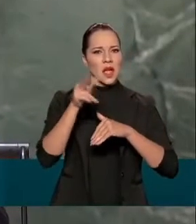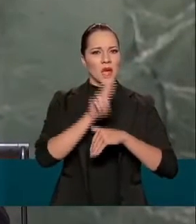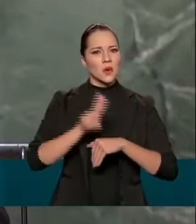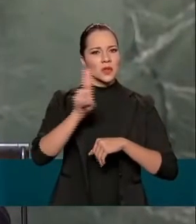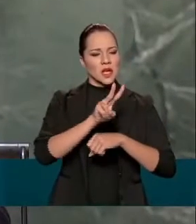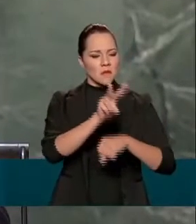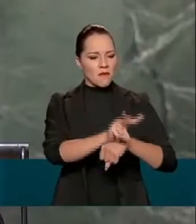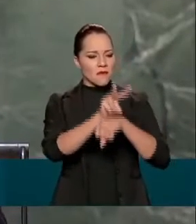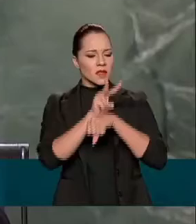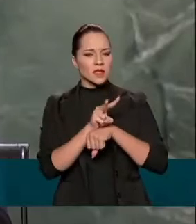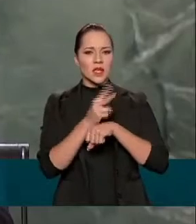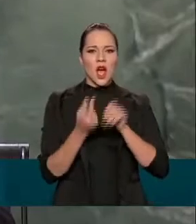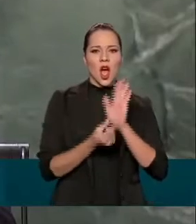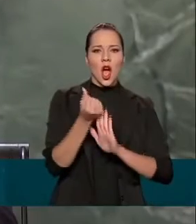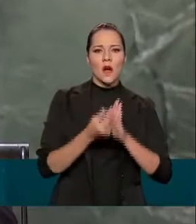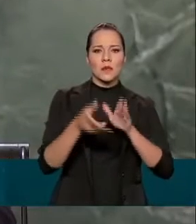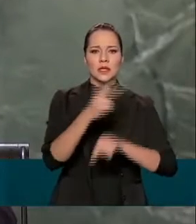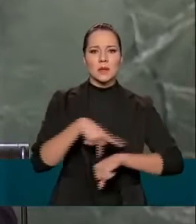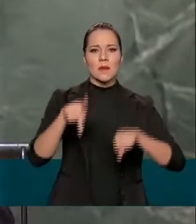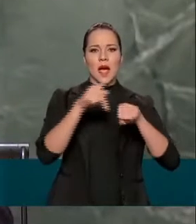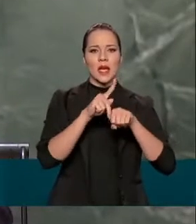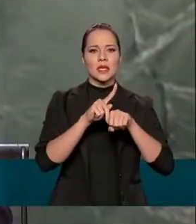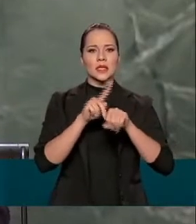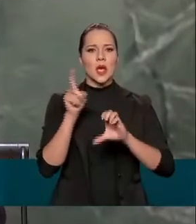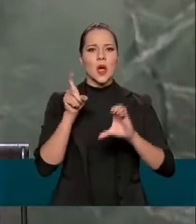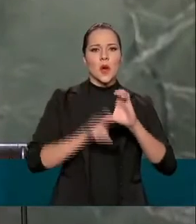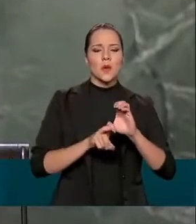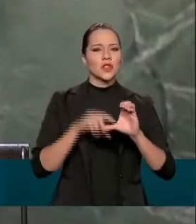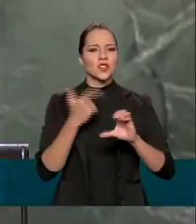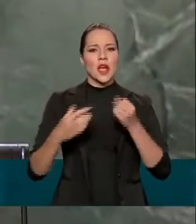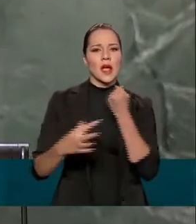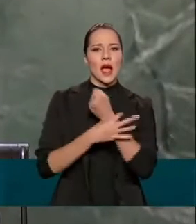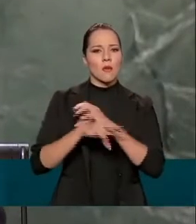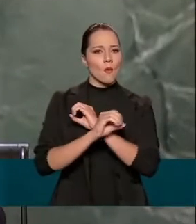em países comunistas, sem garantias.